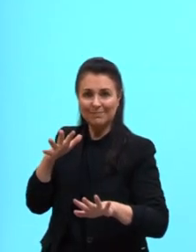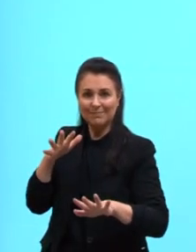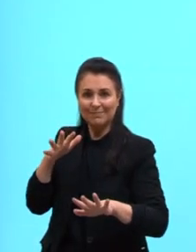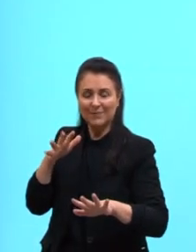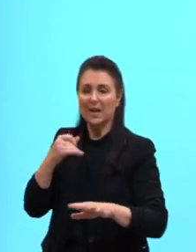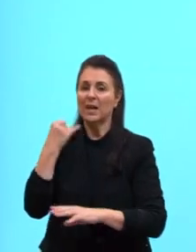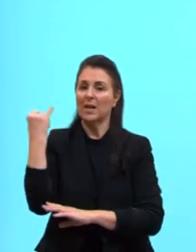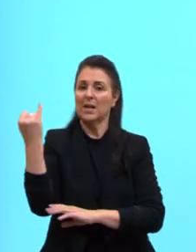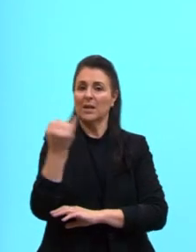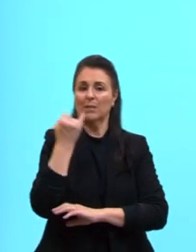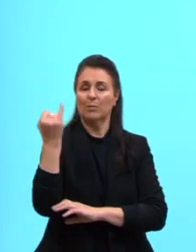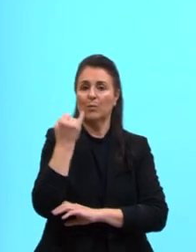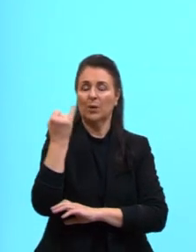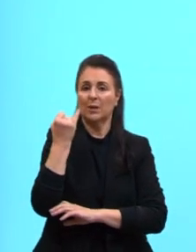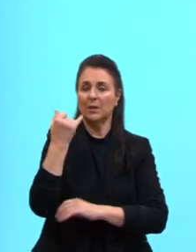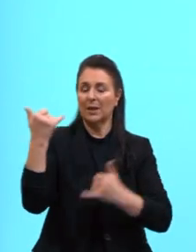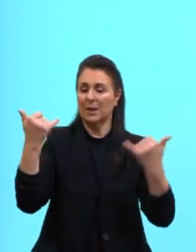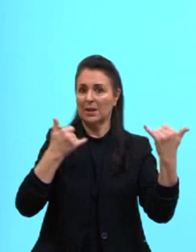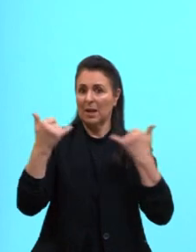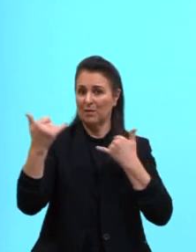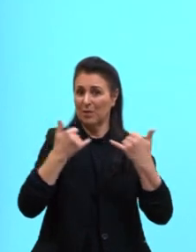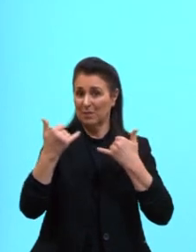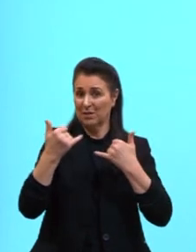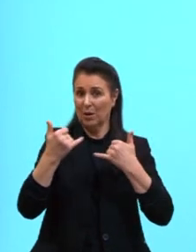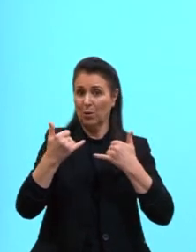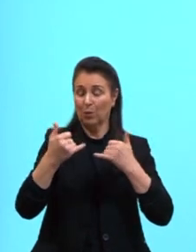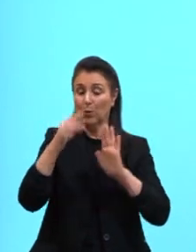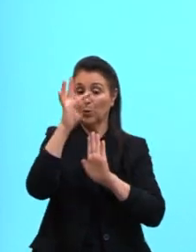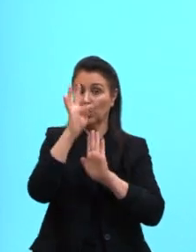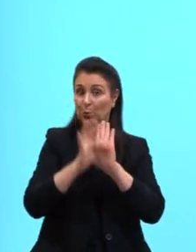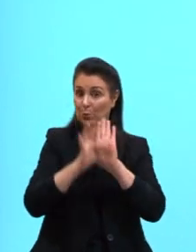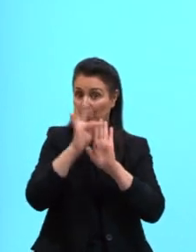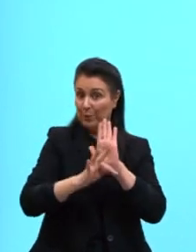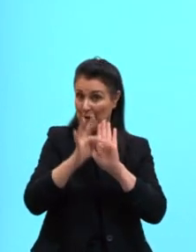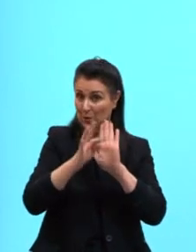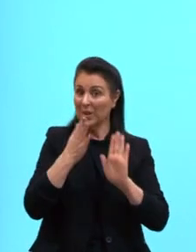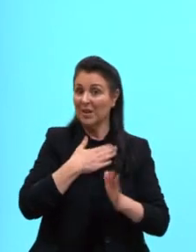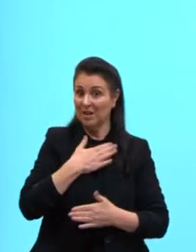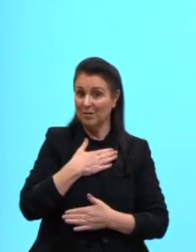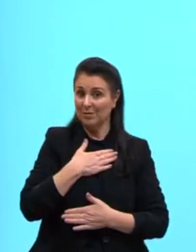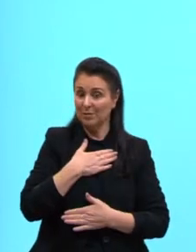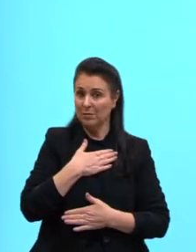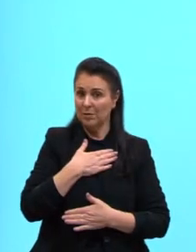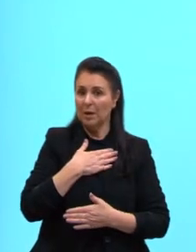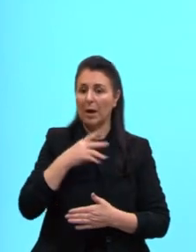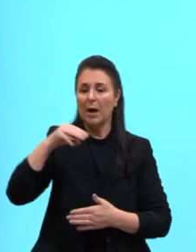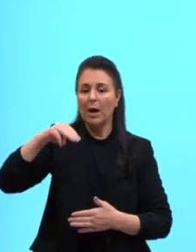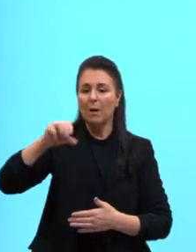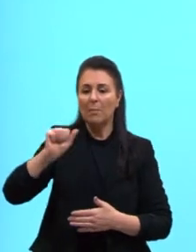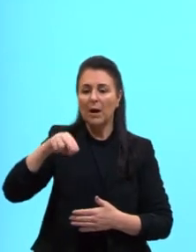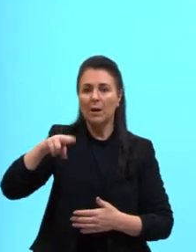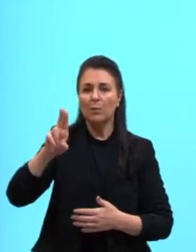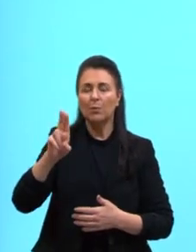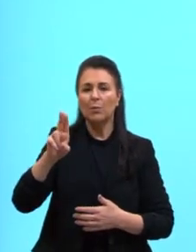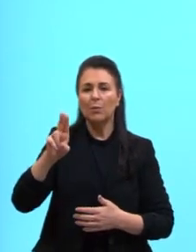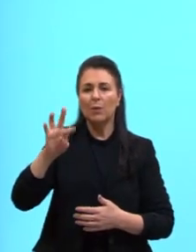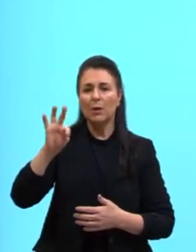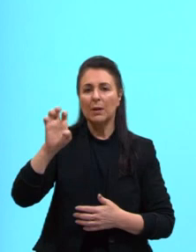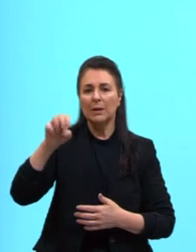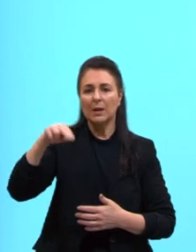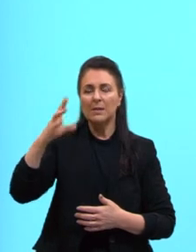A importância da informação que eu dou no meu texto, manutenção e conservação, a